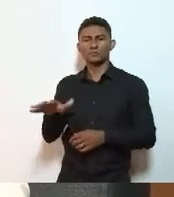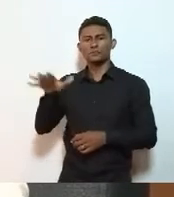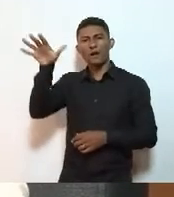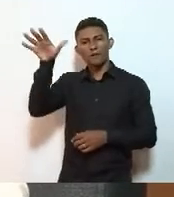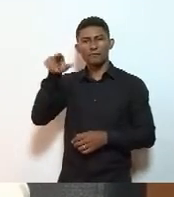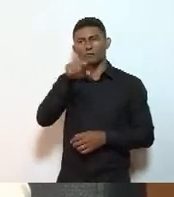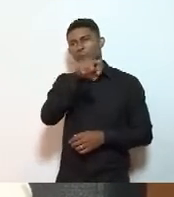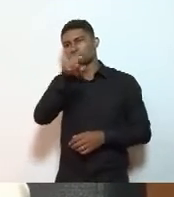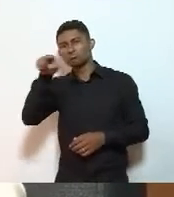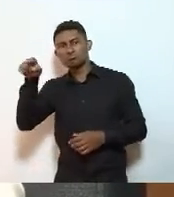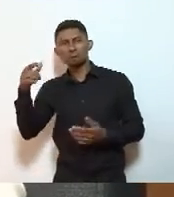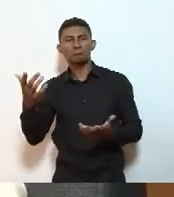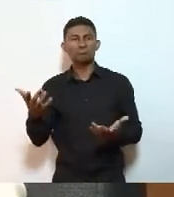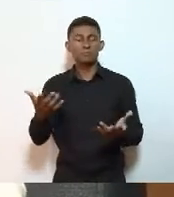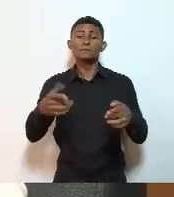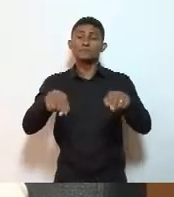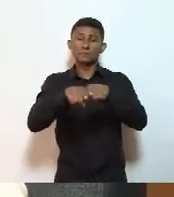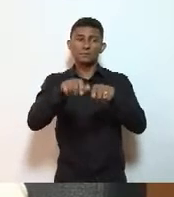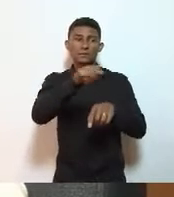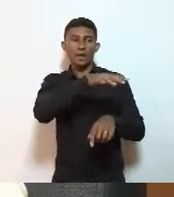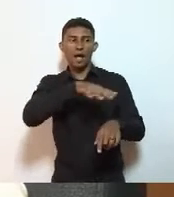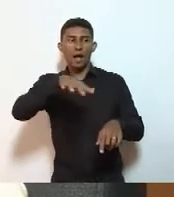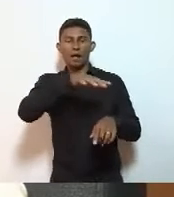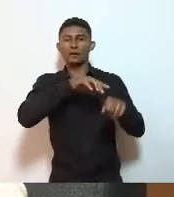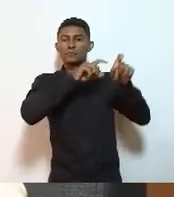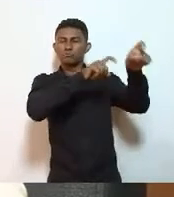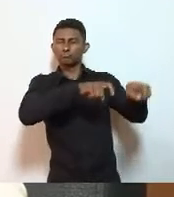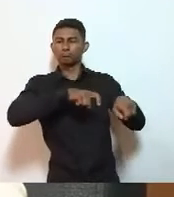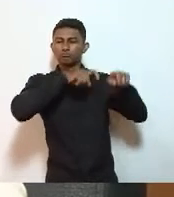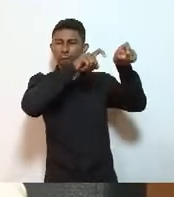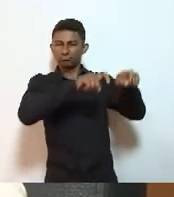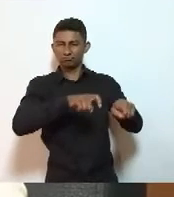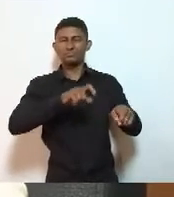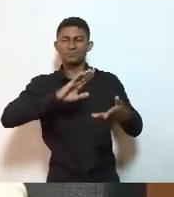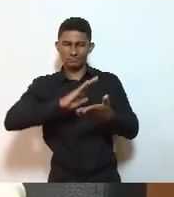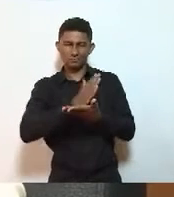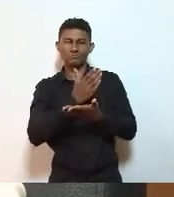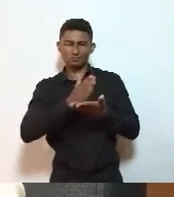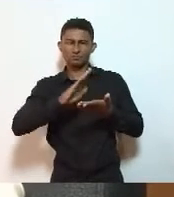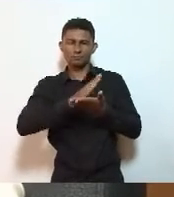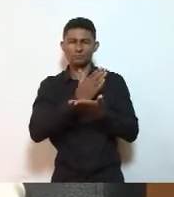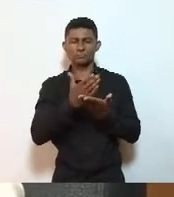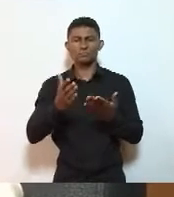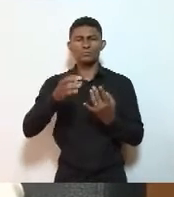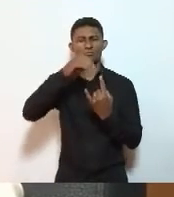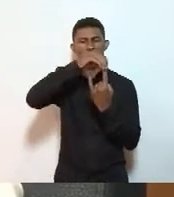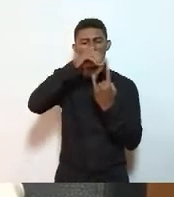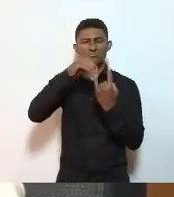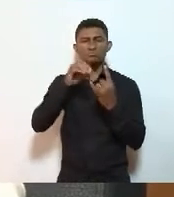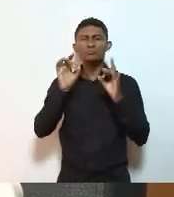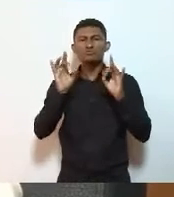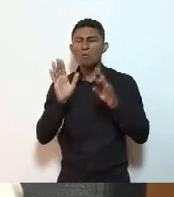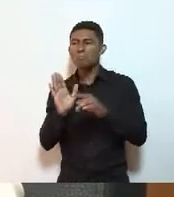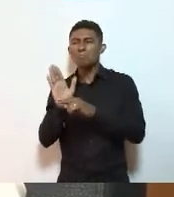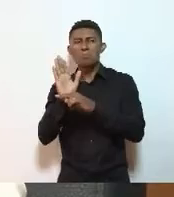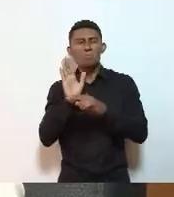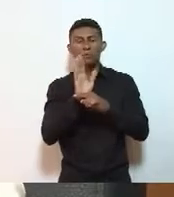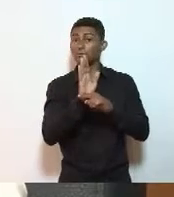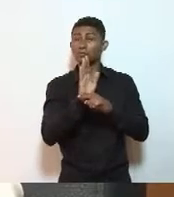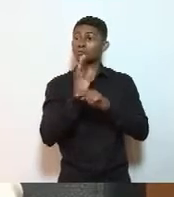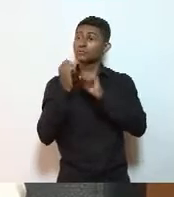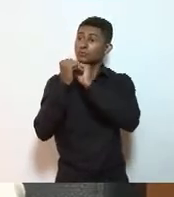periferias e também áreas rurais em situação de vulnerabilidade, mas era construir junto, fazer com.